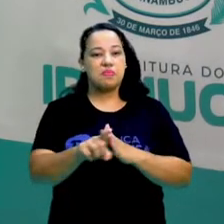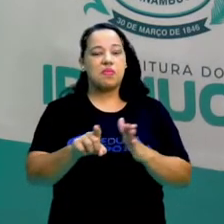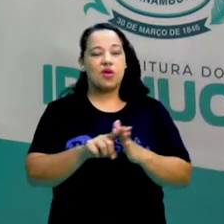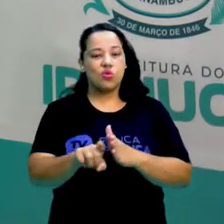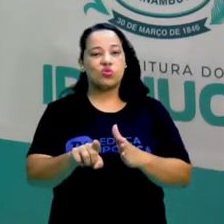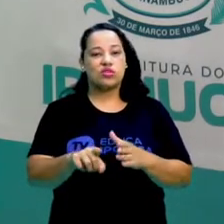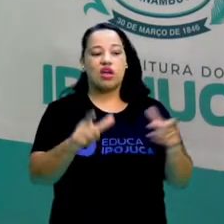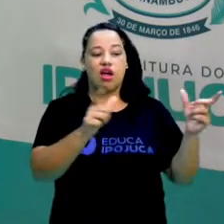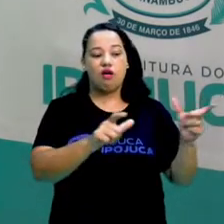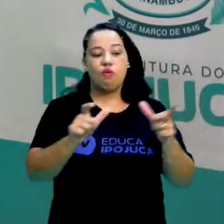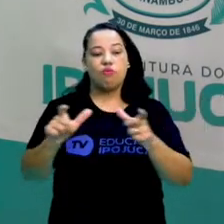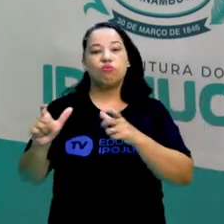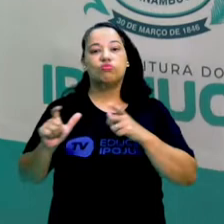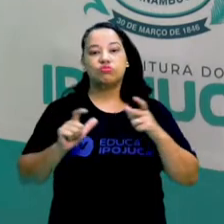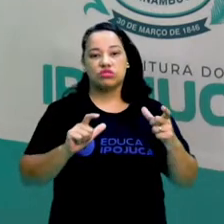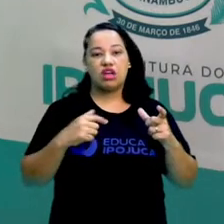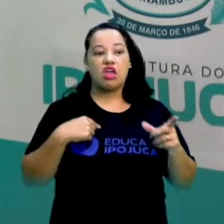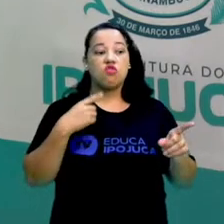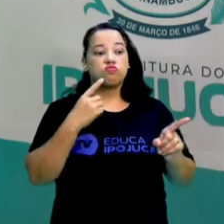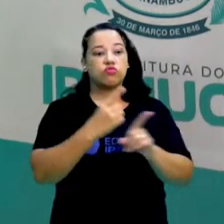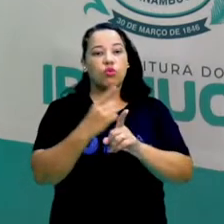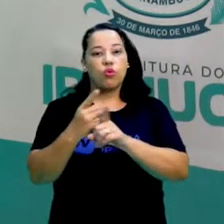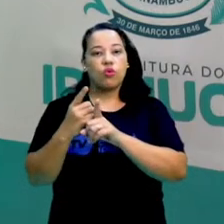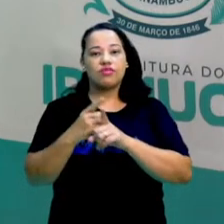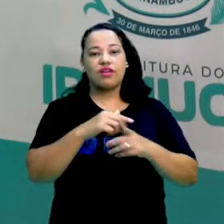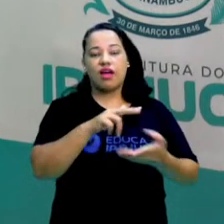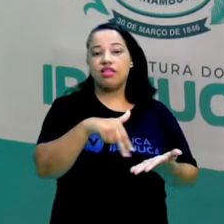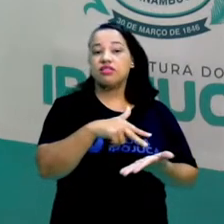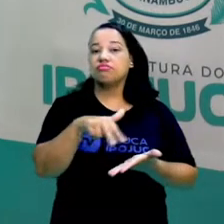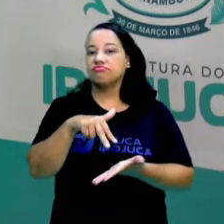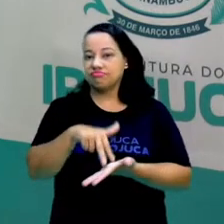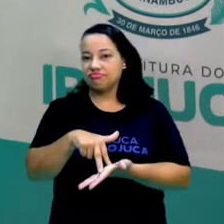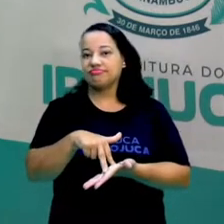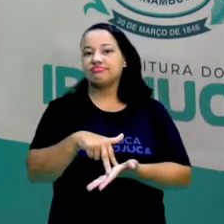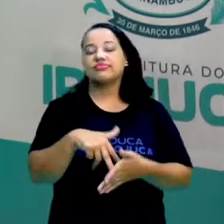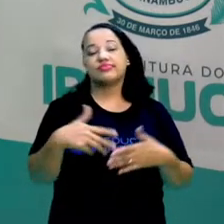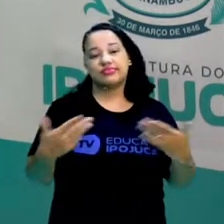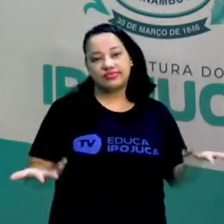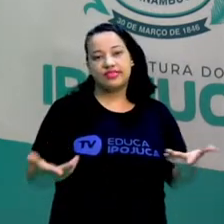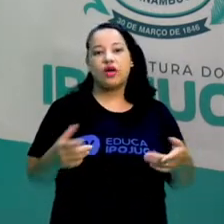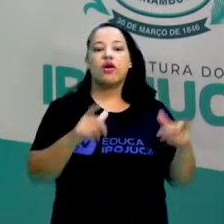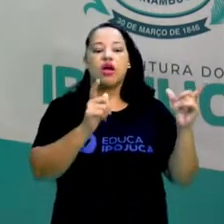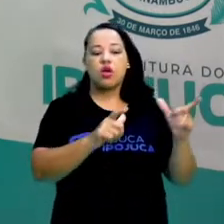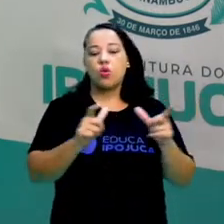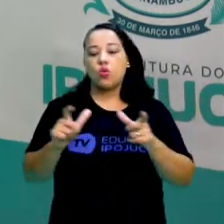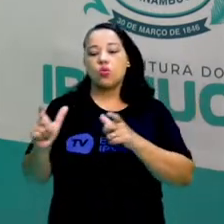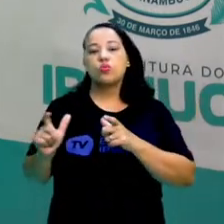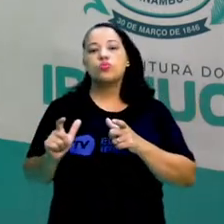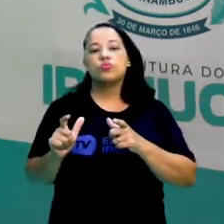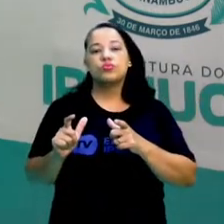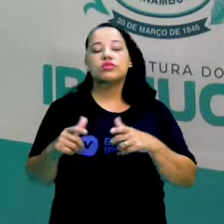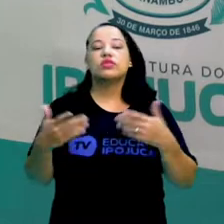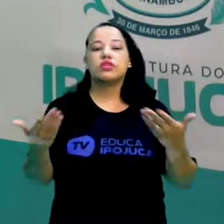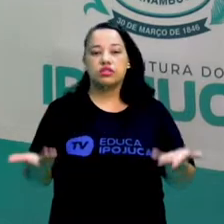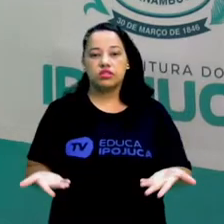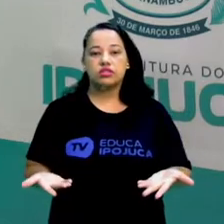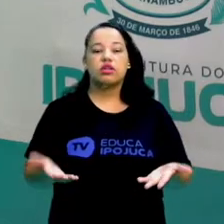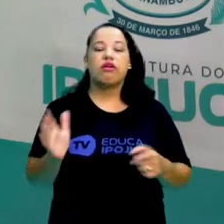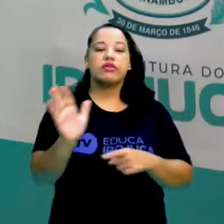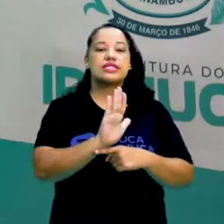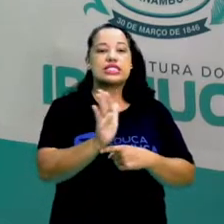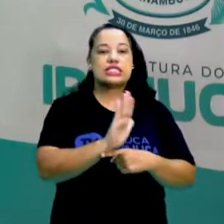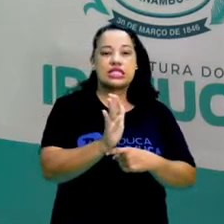aonde nós podemos encontrar as danças. Lembram? Nós podemos encontrar as danças no